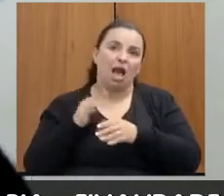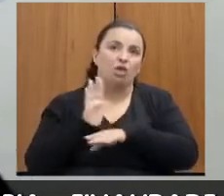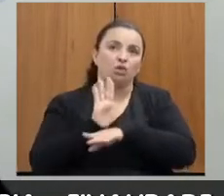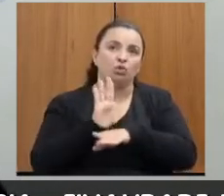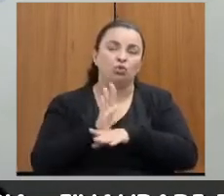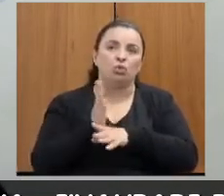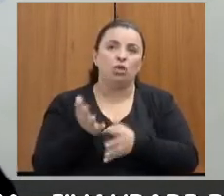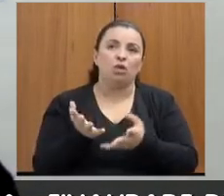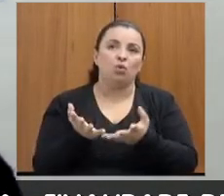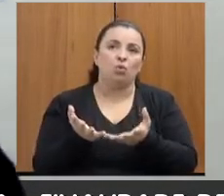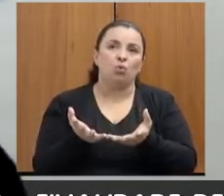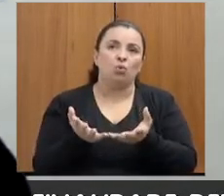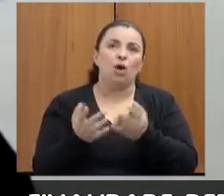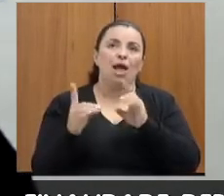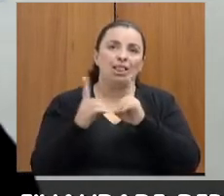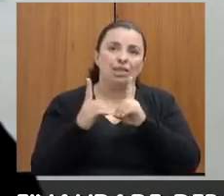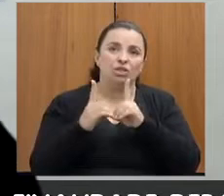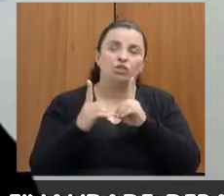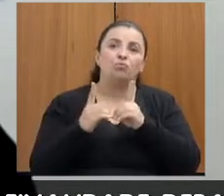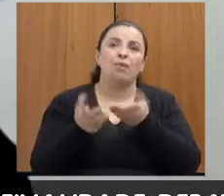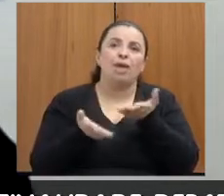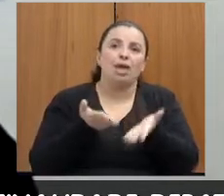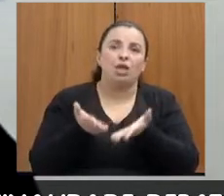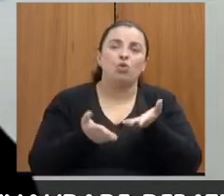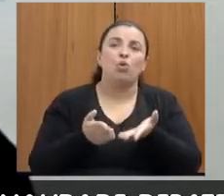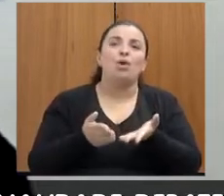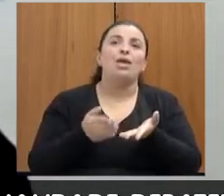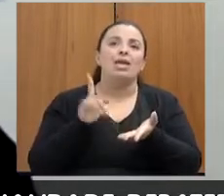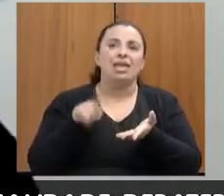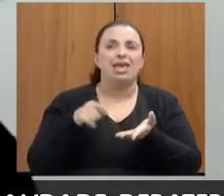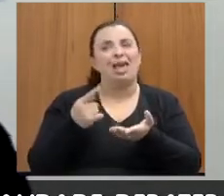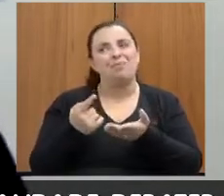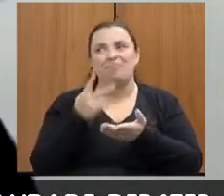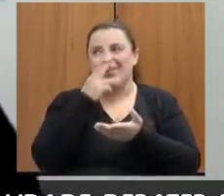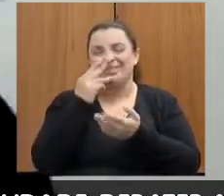é cedida pelo município aqui da região.